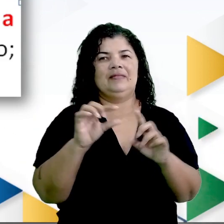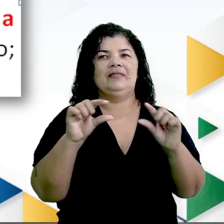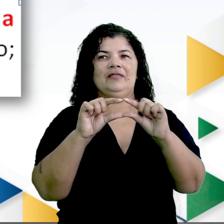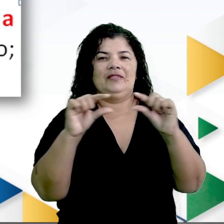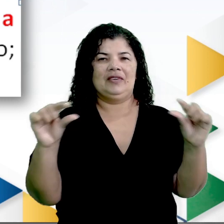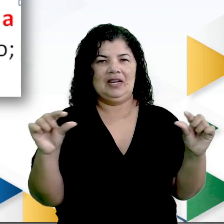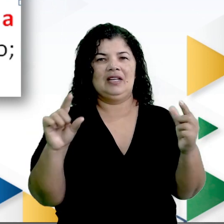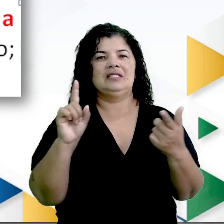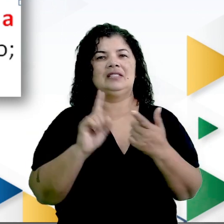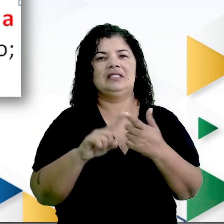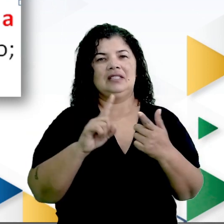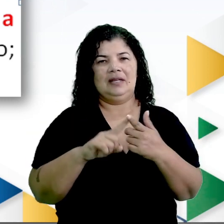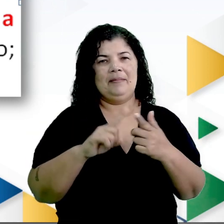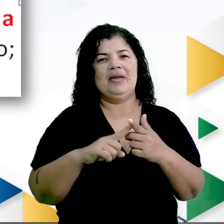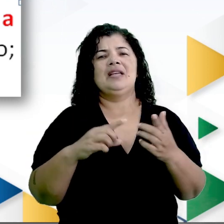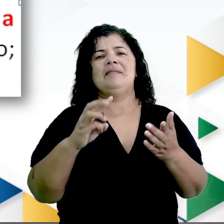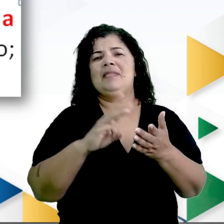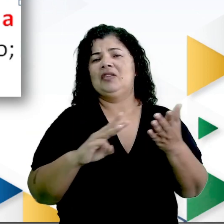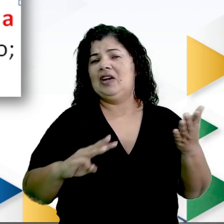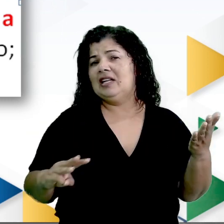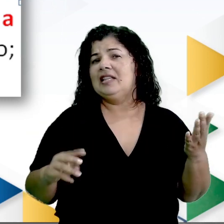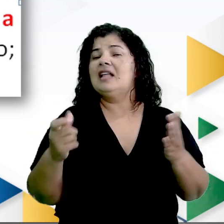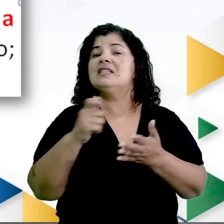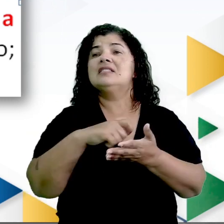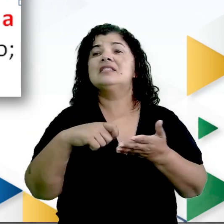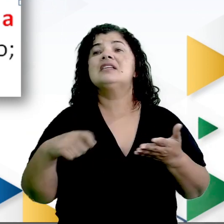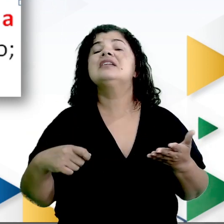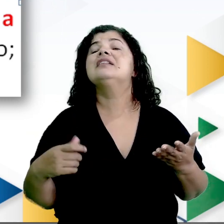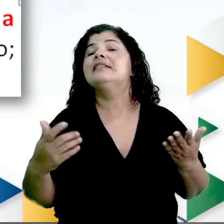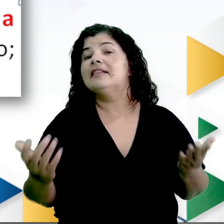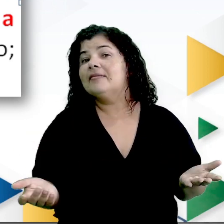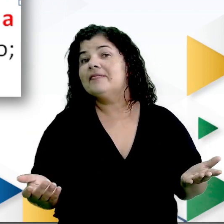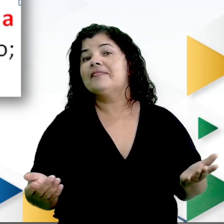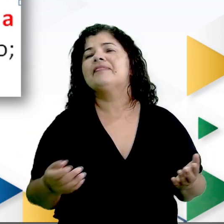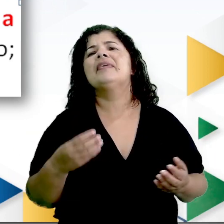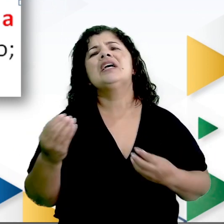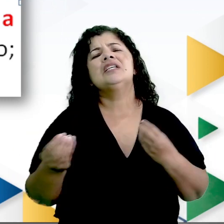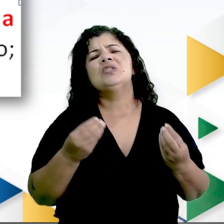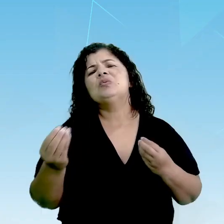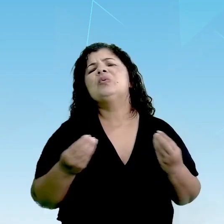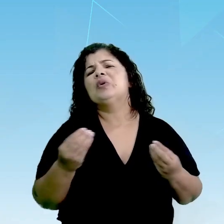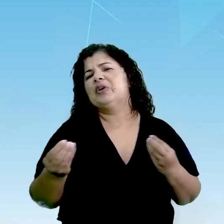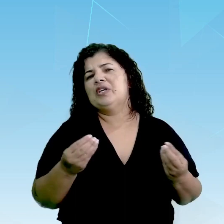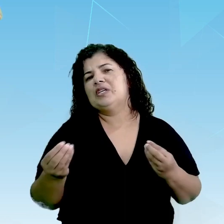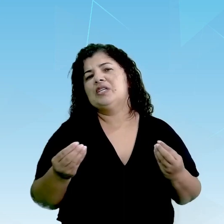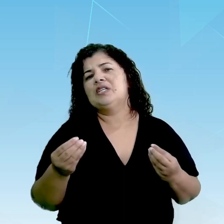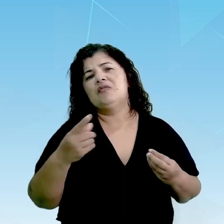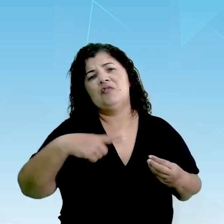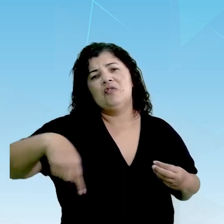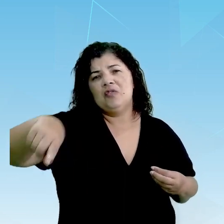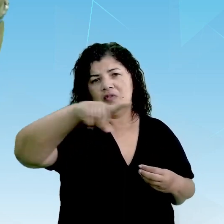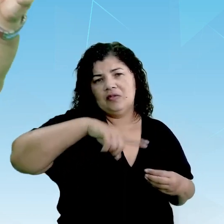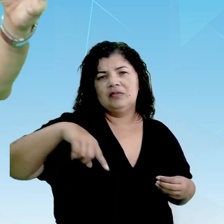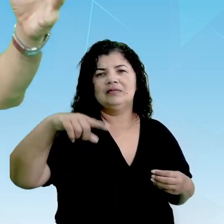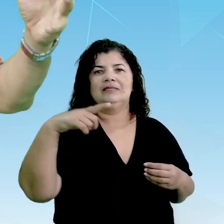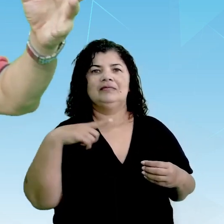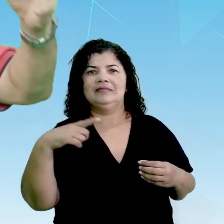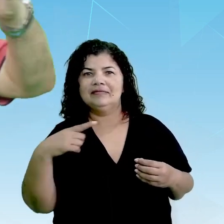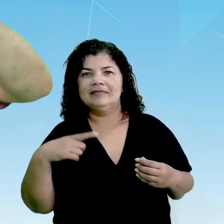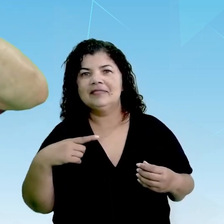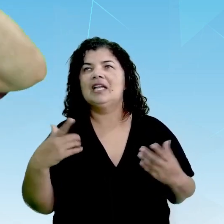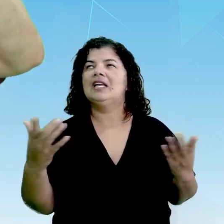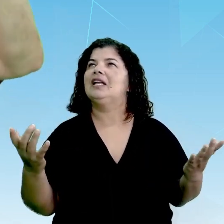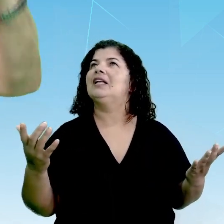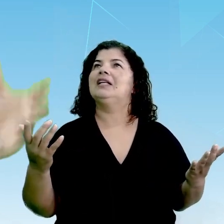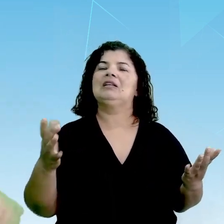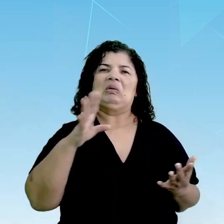modalidade da escrita. Mas o que quer dizer isso? Olhando para mim, vejam só, vocês que estão muito ligados aí no